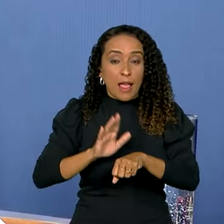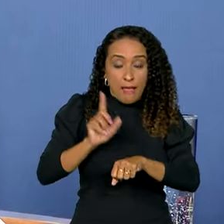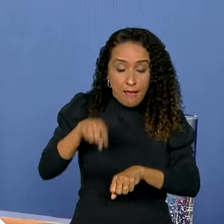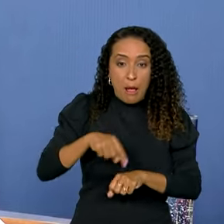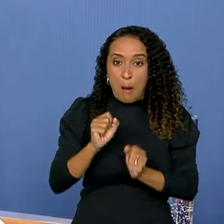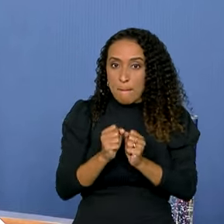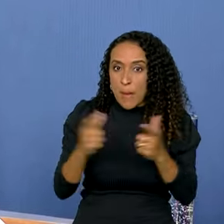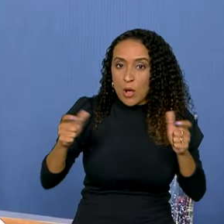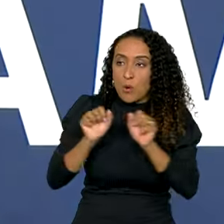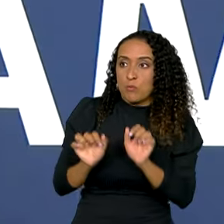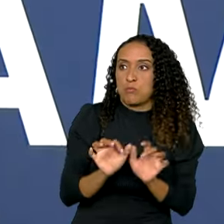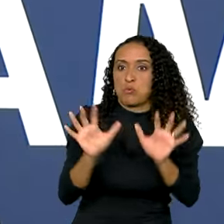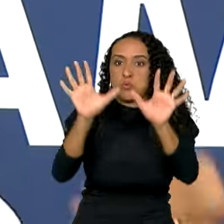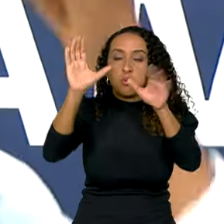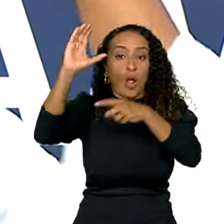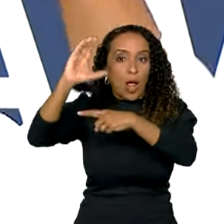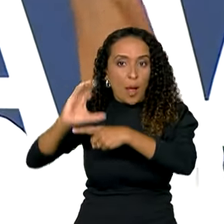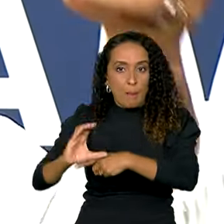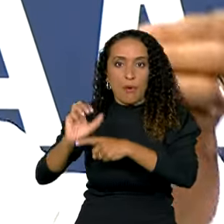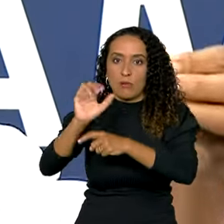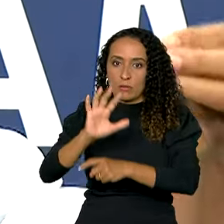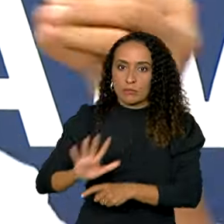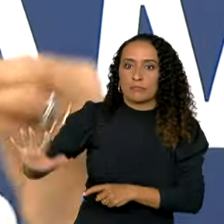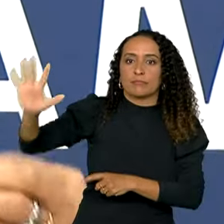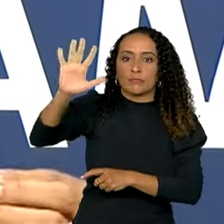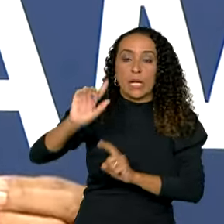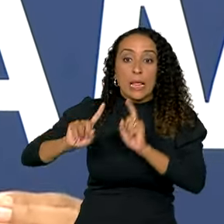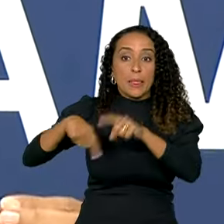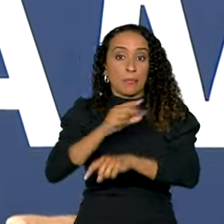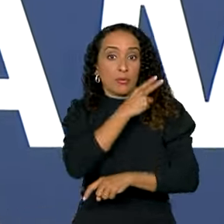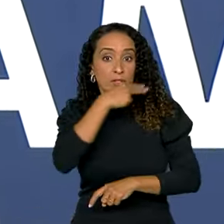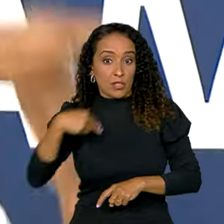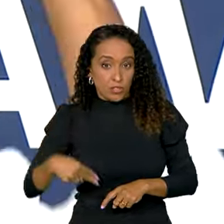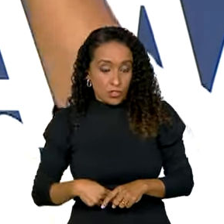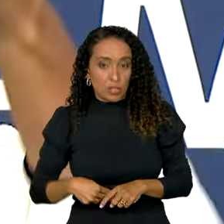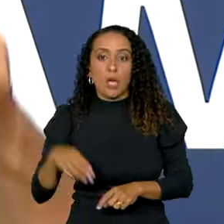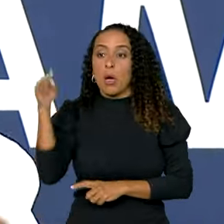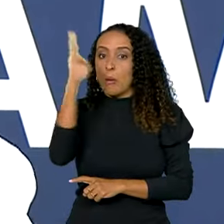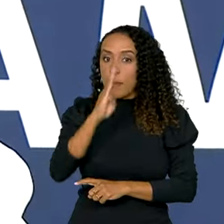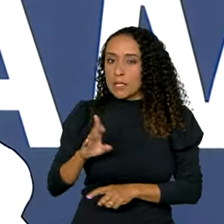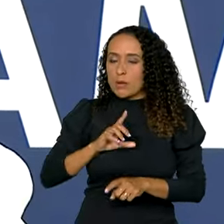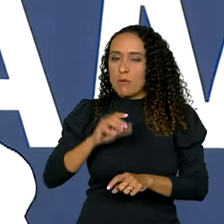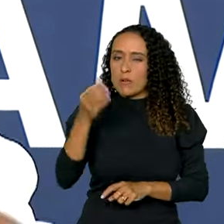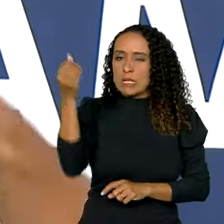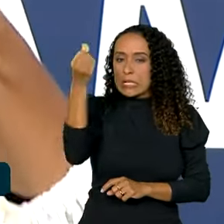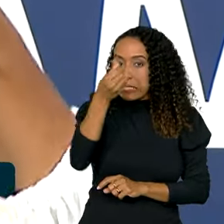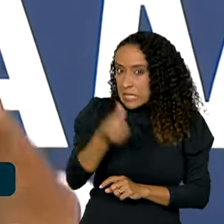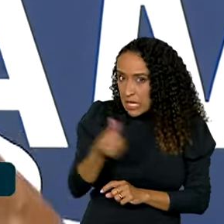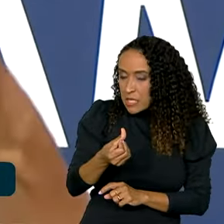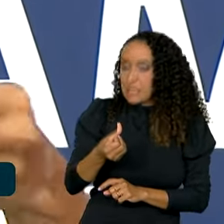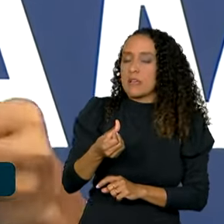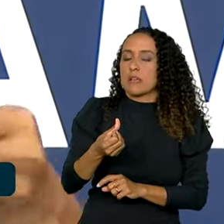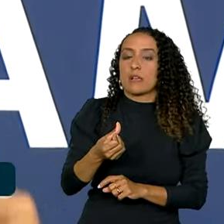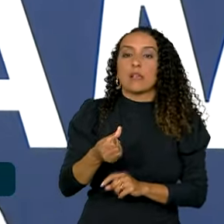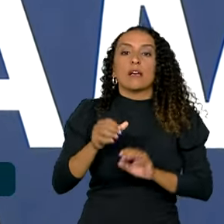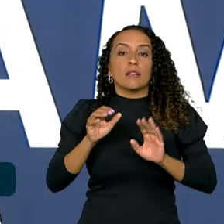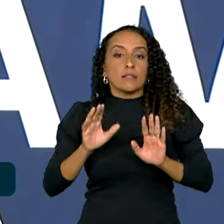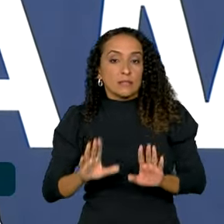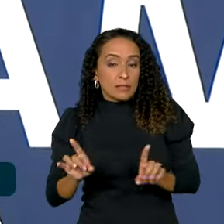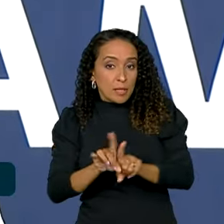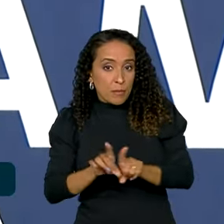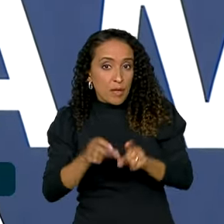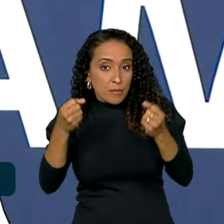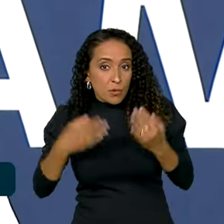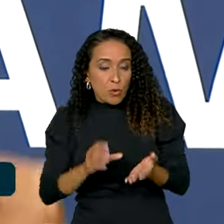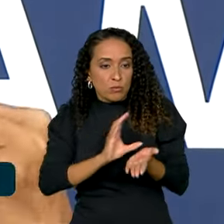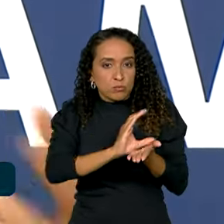emissores de carbono na atmosfera depois da China. O Brasil ocupa a sexta posição. Segundo ela, os